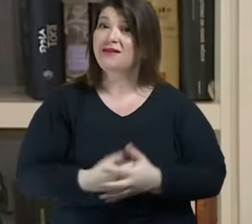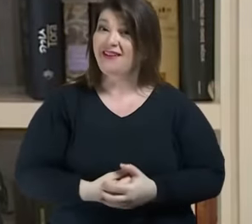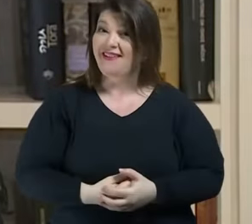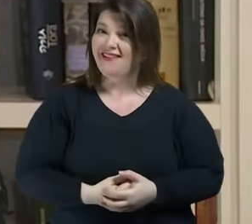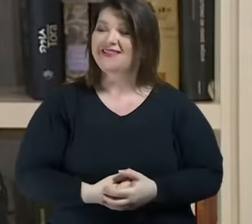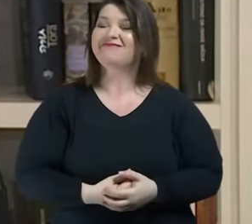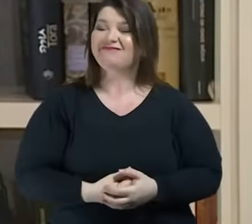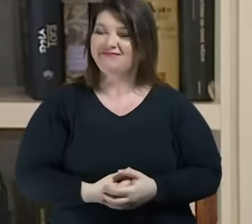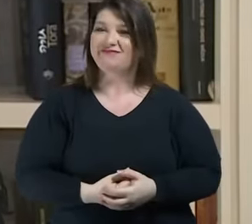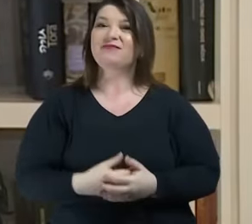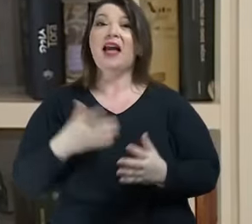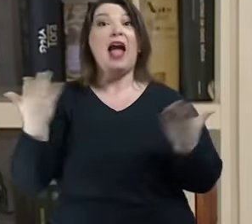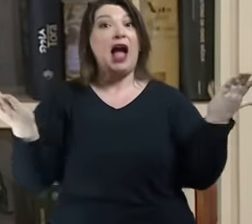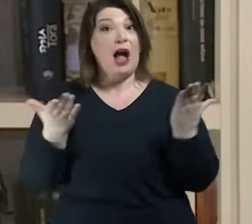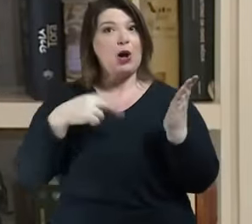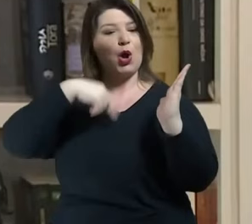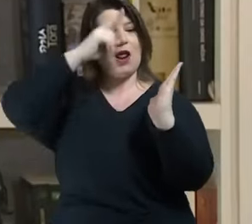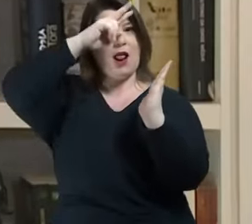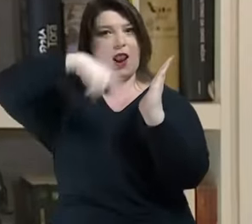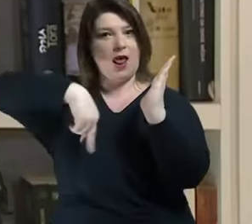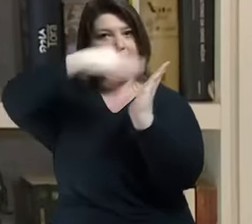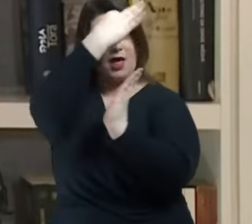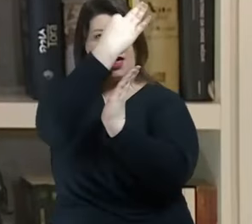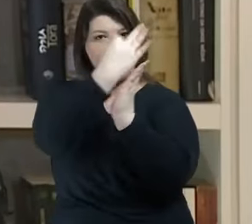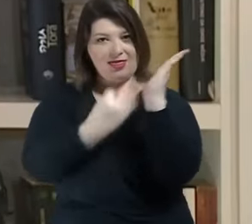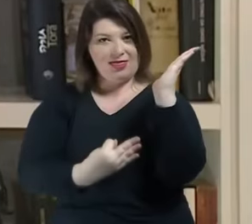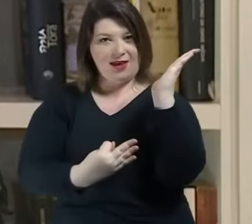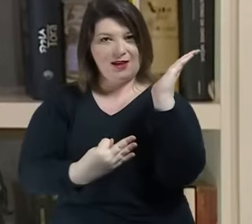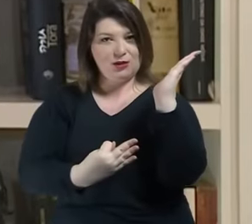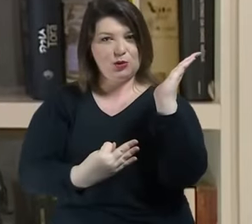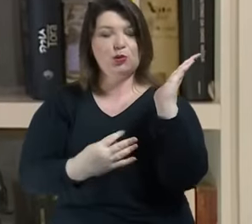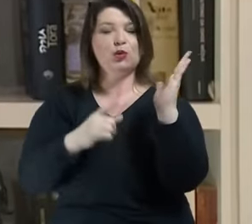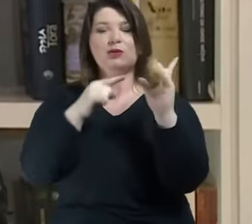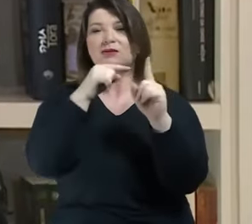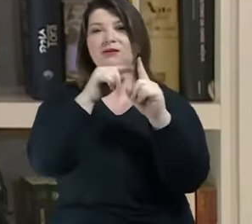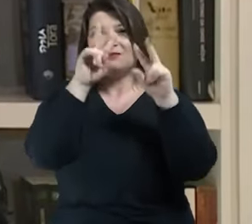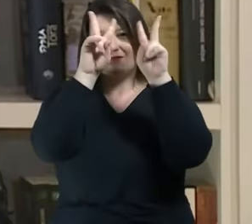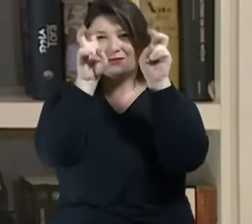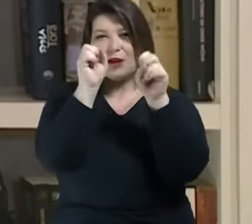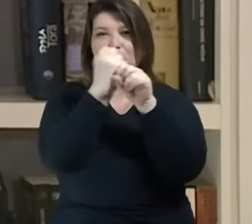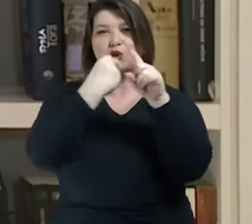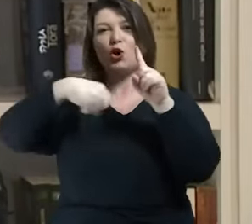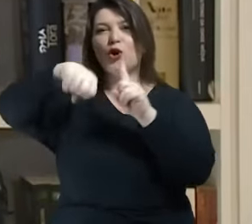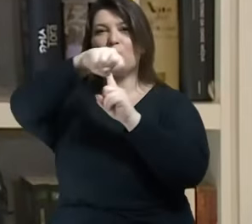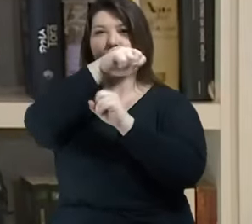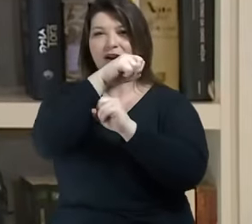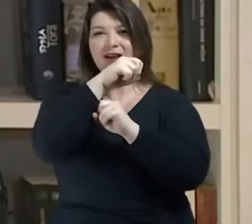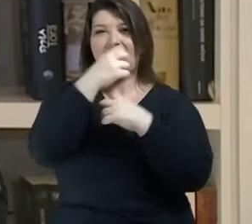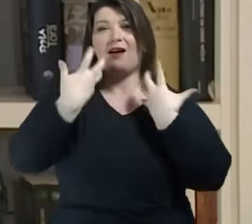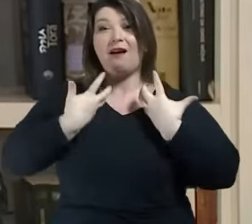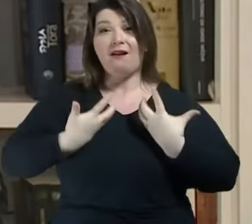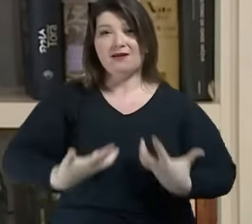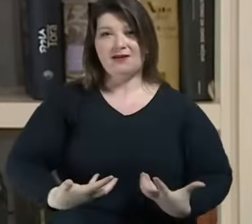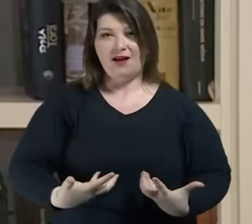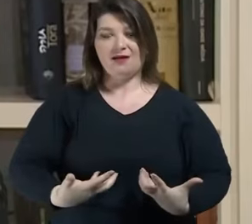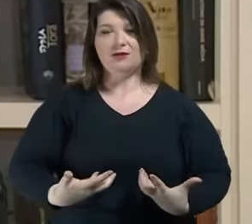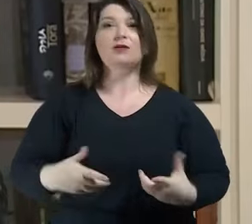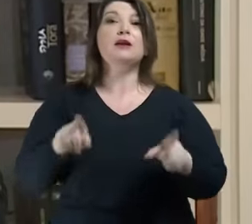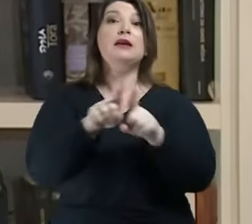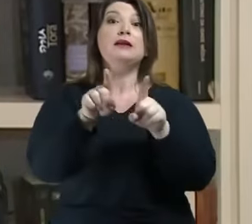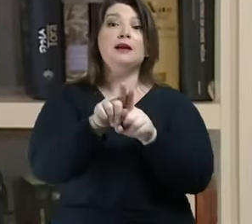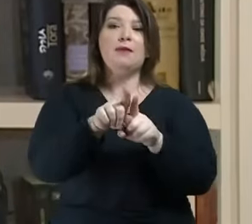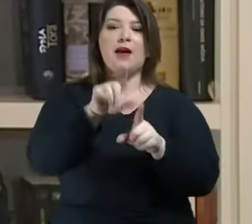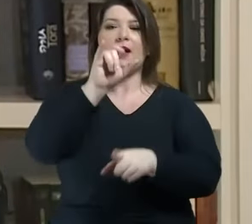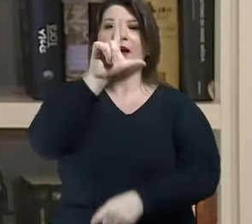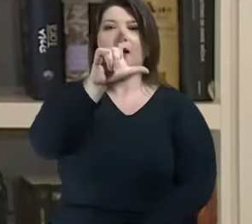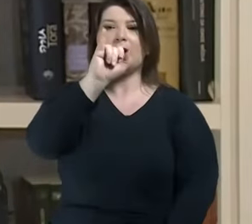trecho do livro A Sociedade do Cansaço e a explicação da transferência da libido para a